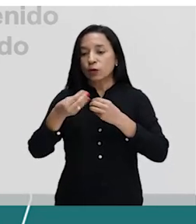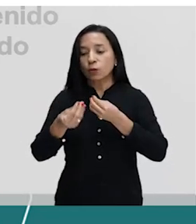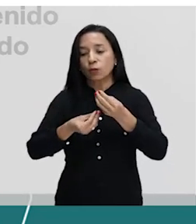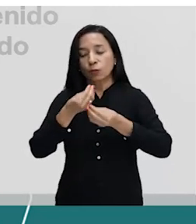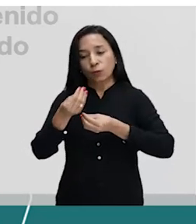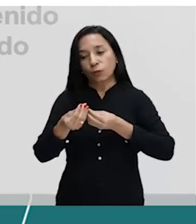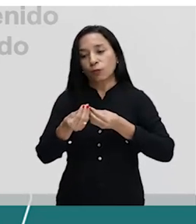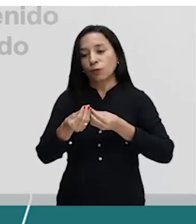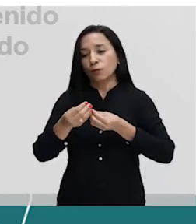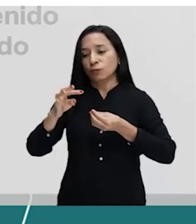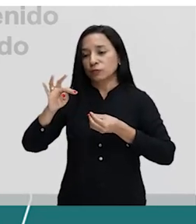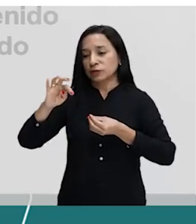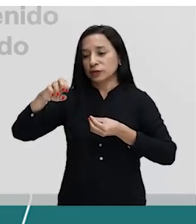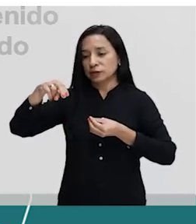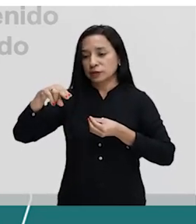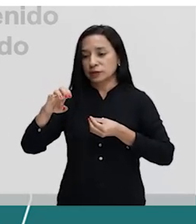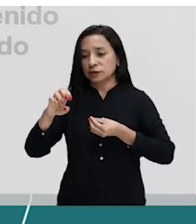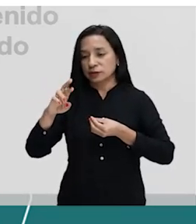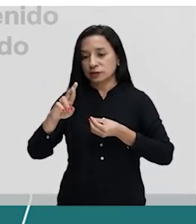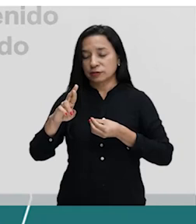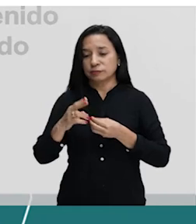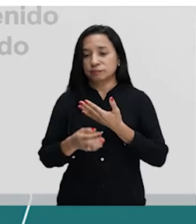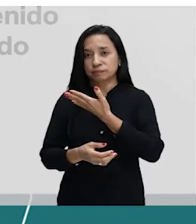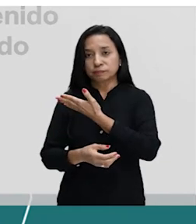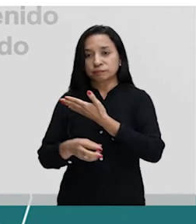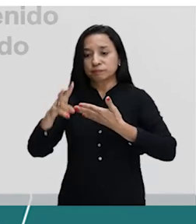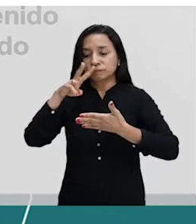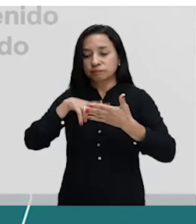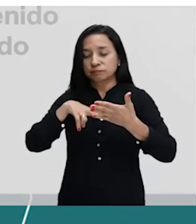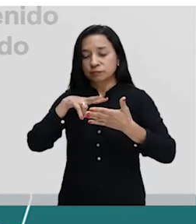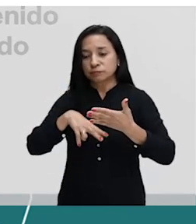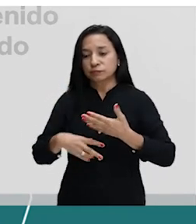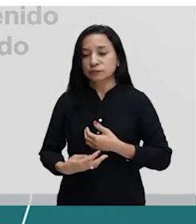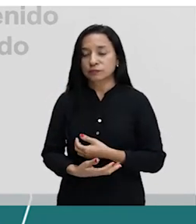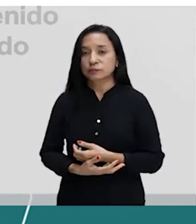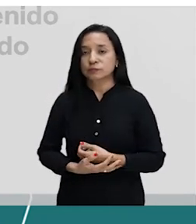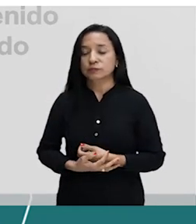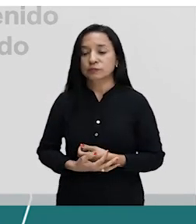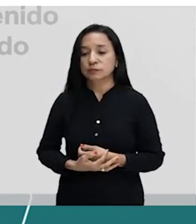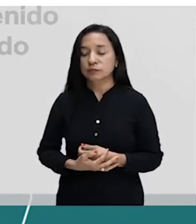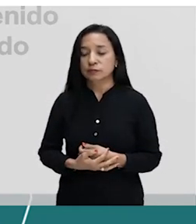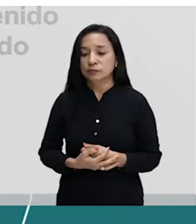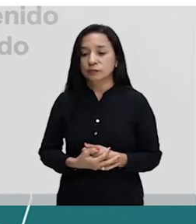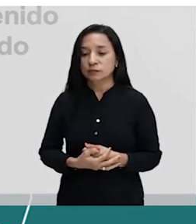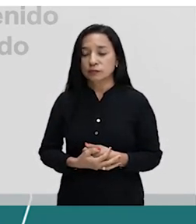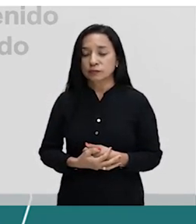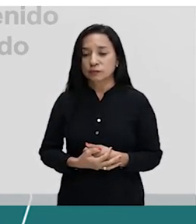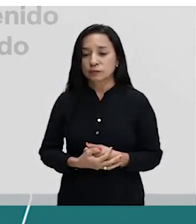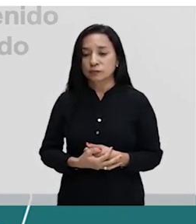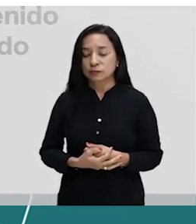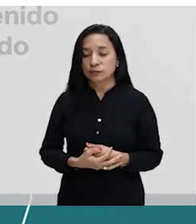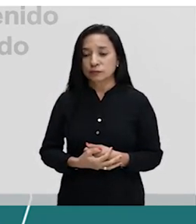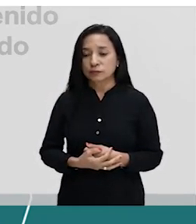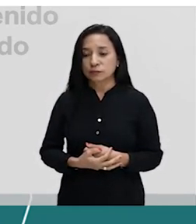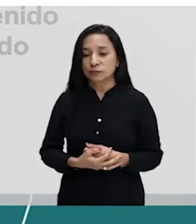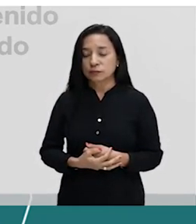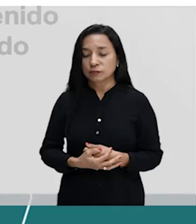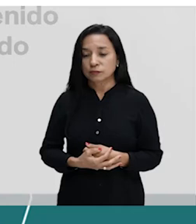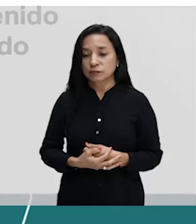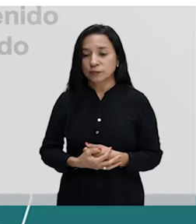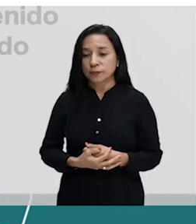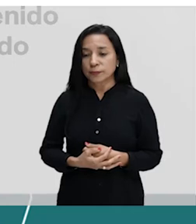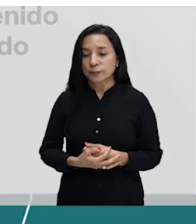no verbo tem então eu he venido tu has venido ele ha venido nosotros hemos venido